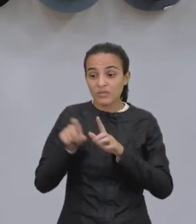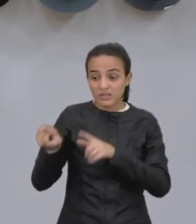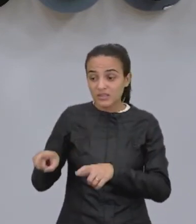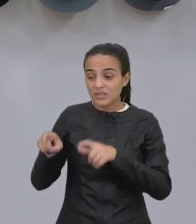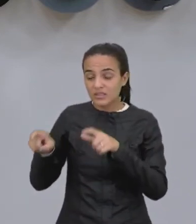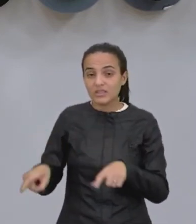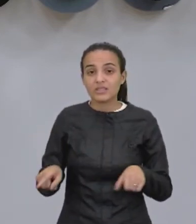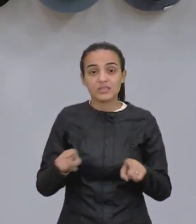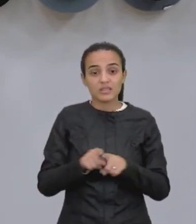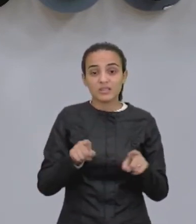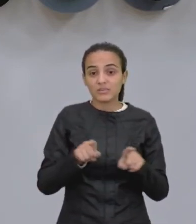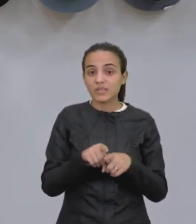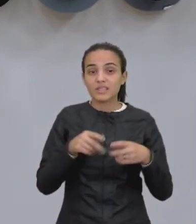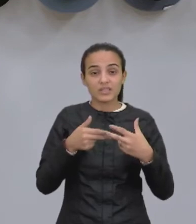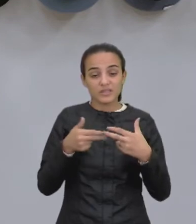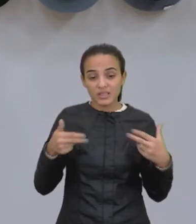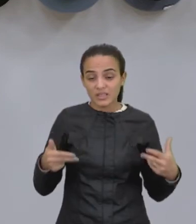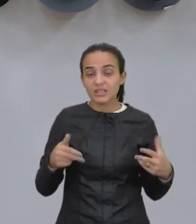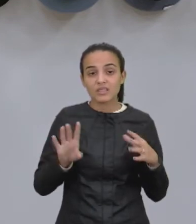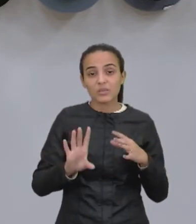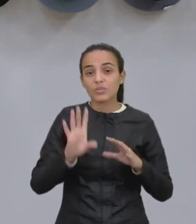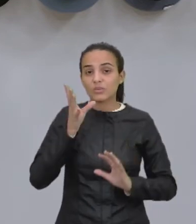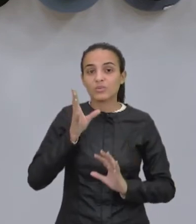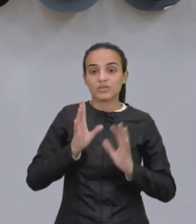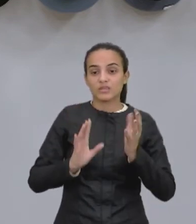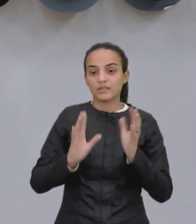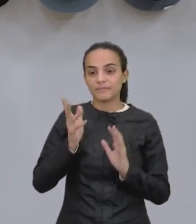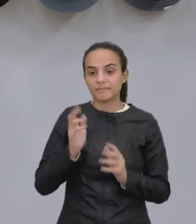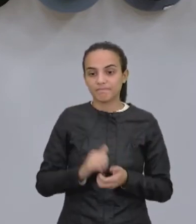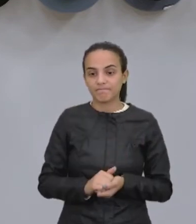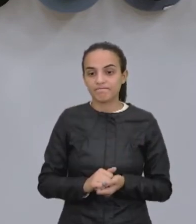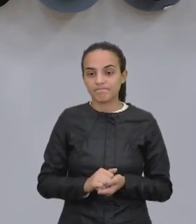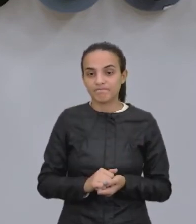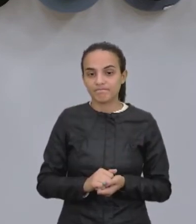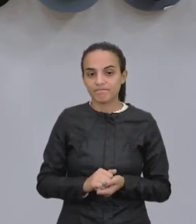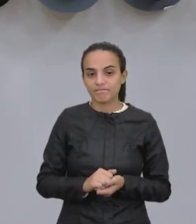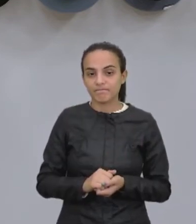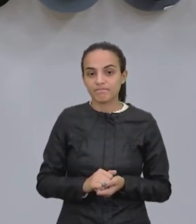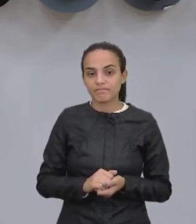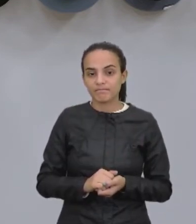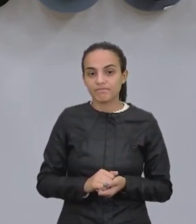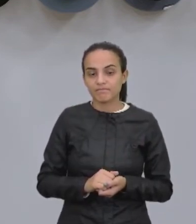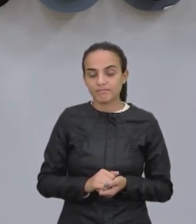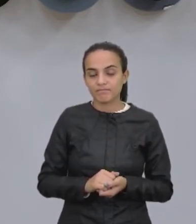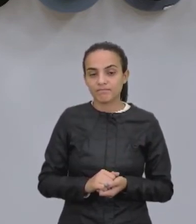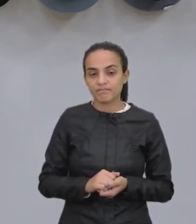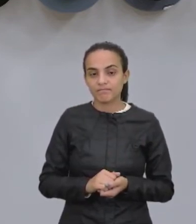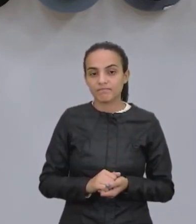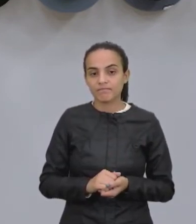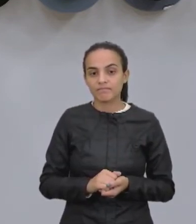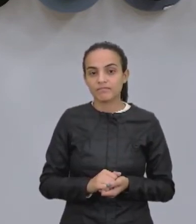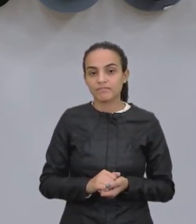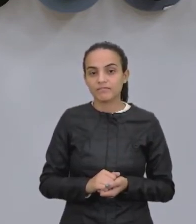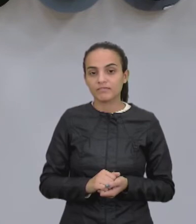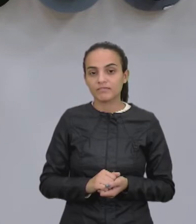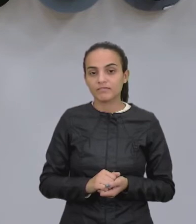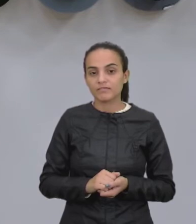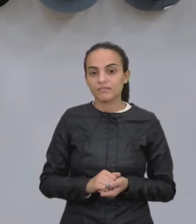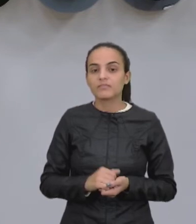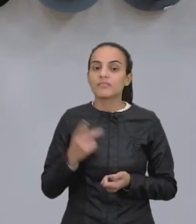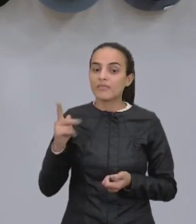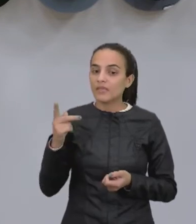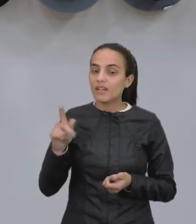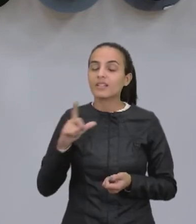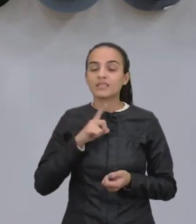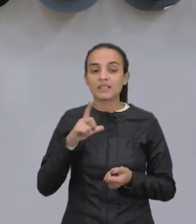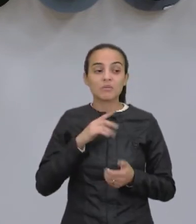contaminar o lençol freático ali, porque aquele agrotóxico vai penetrando, vai chegando no lençol freático, né. Ele